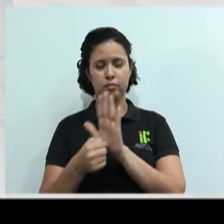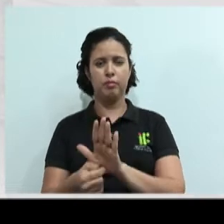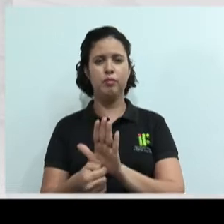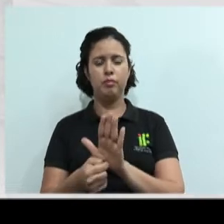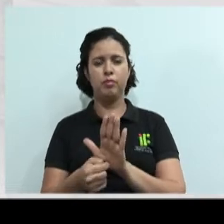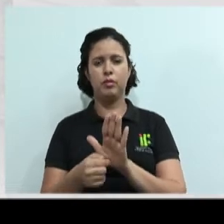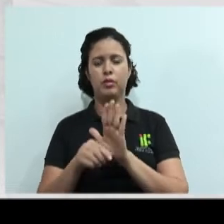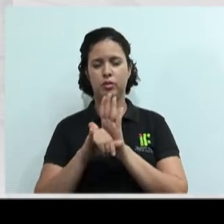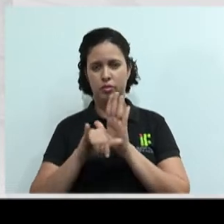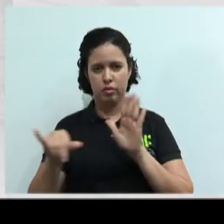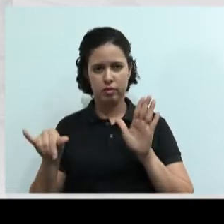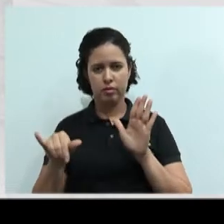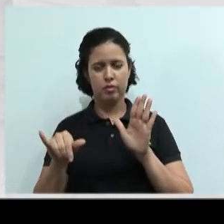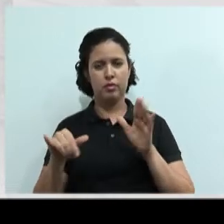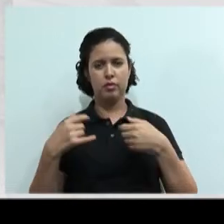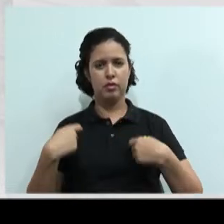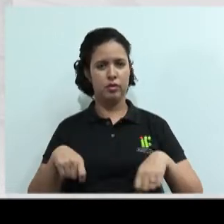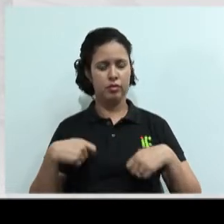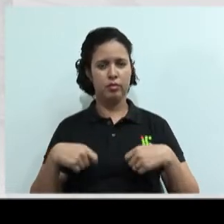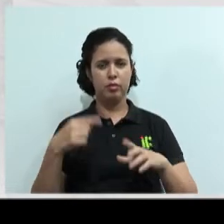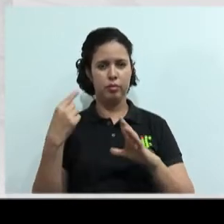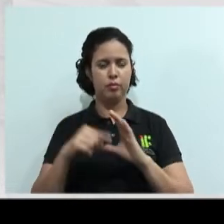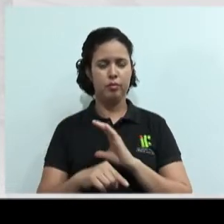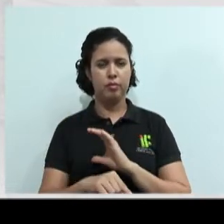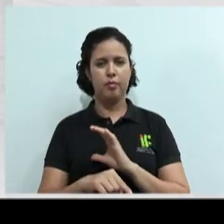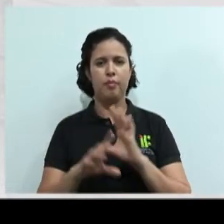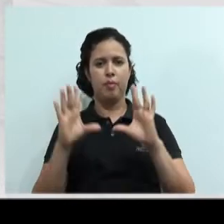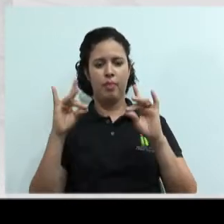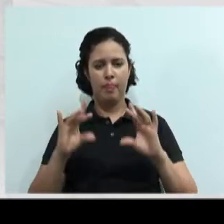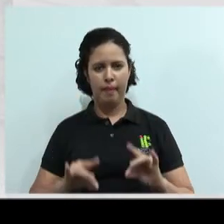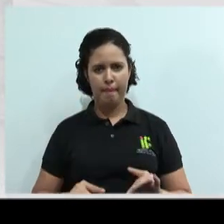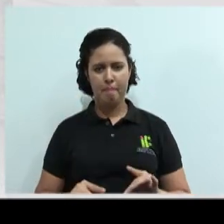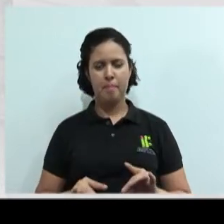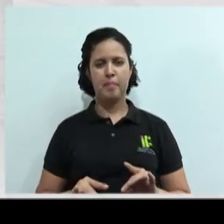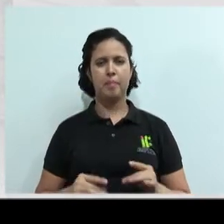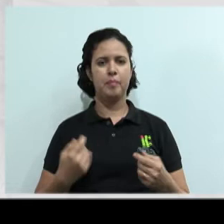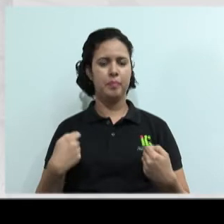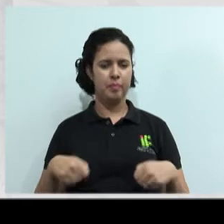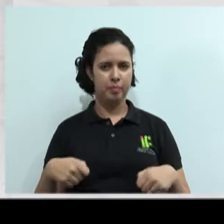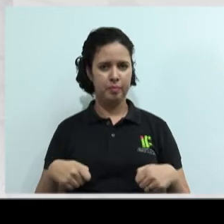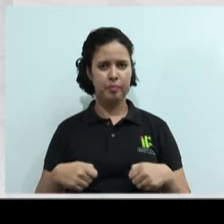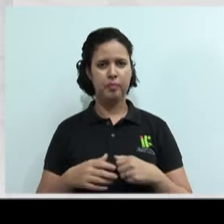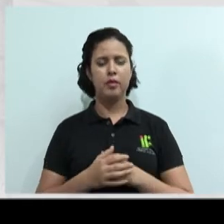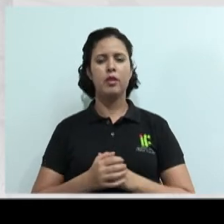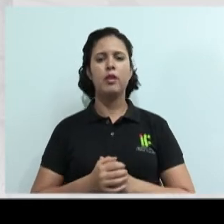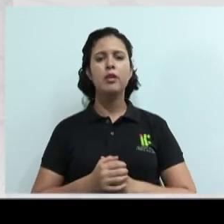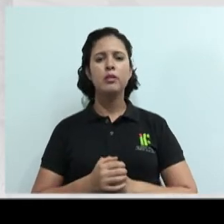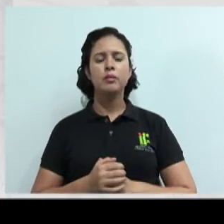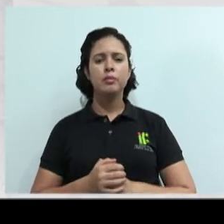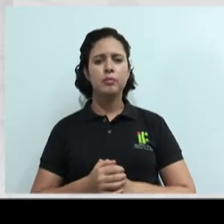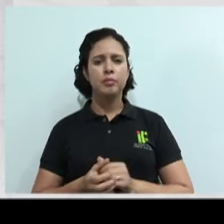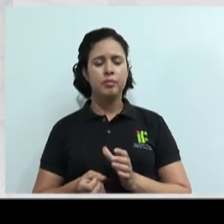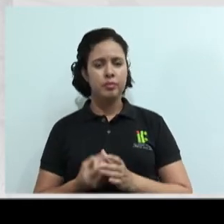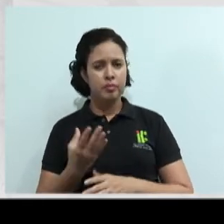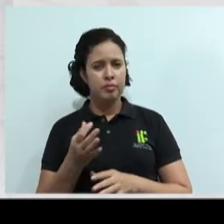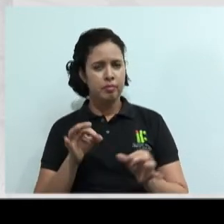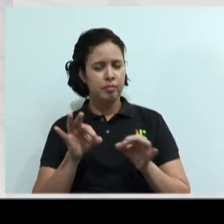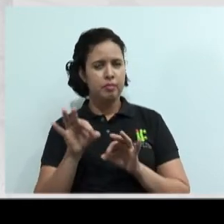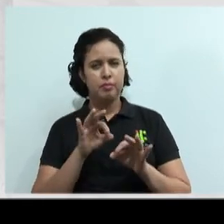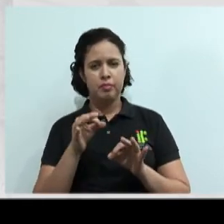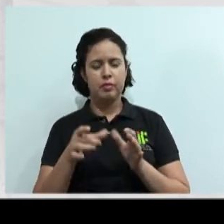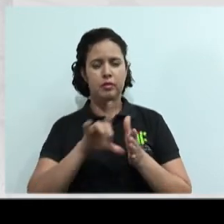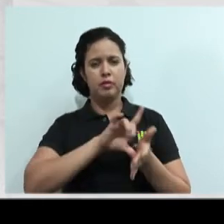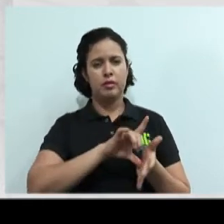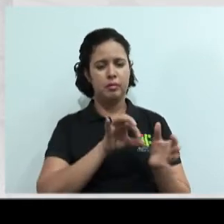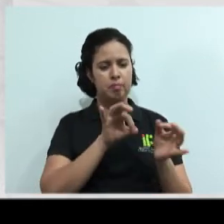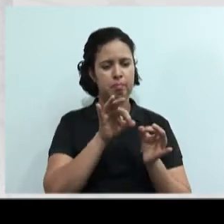as informações aprofundadas, o detalhe do detalhe do detalhe. Crie alternativas a planejar essa negociação